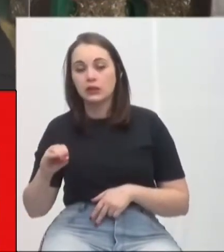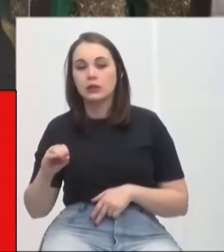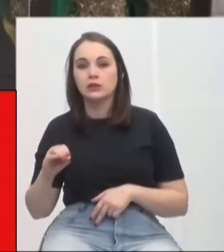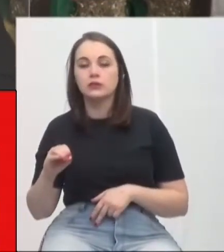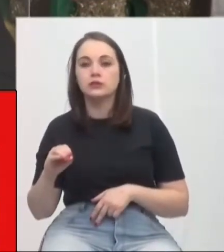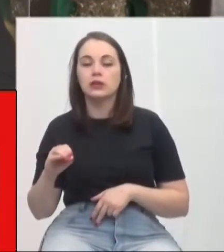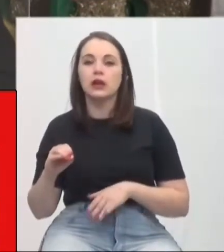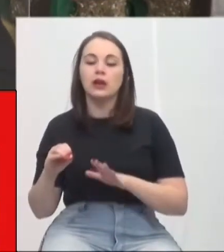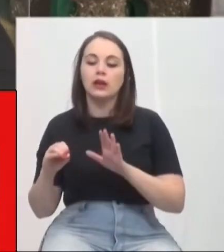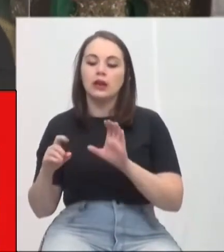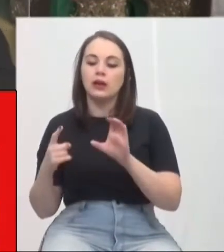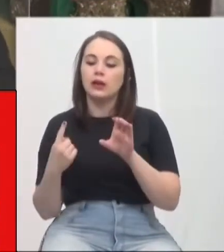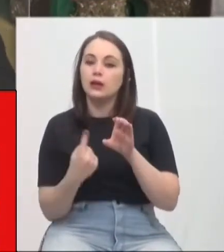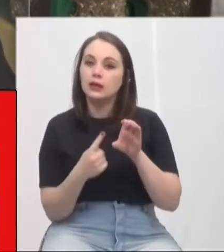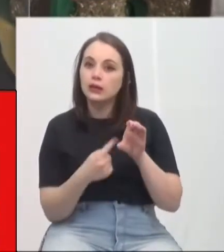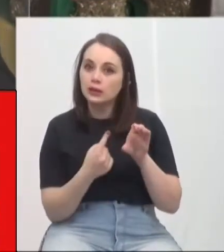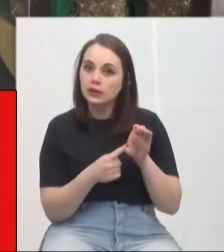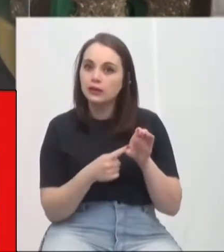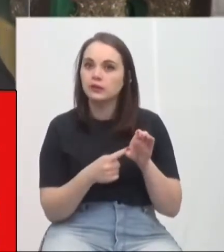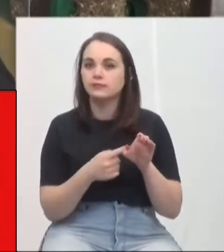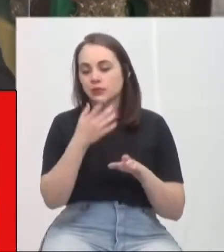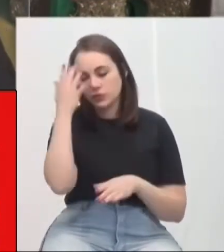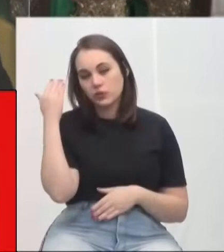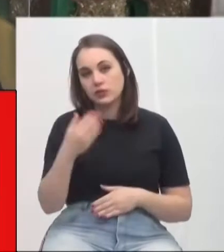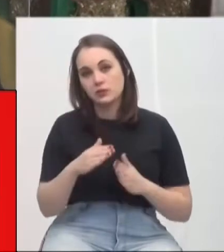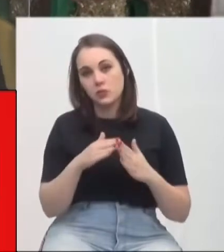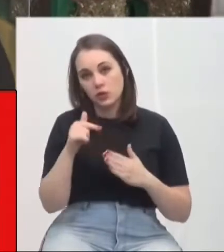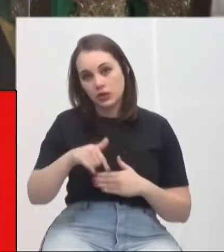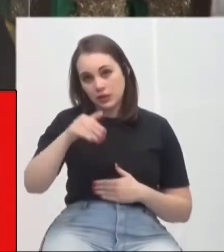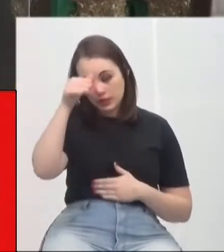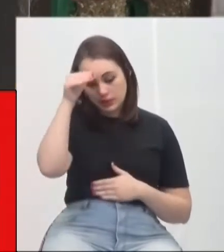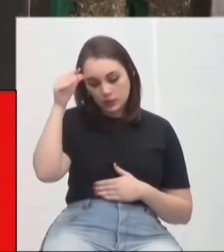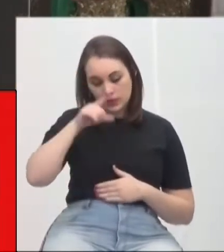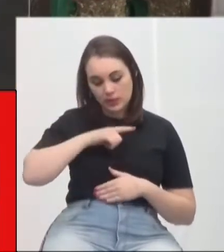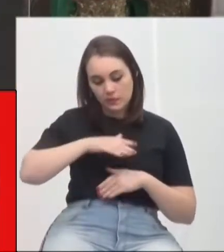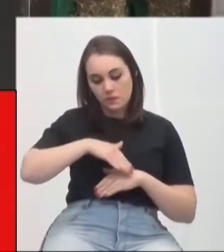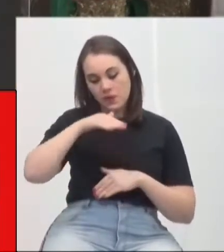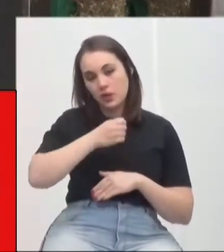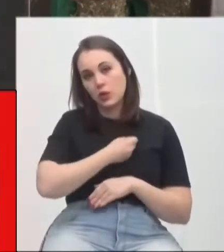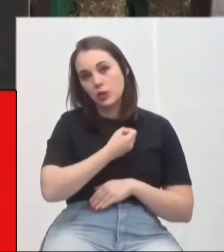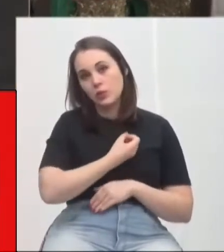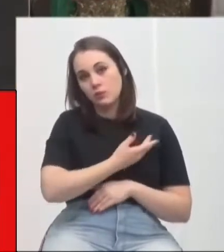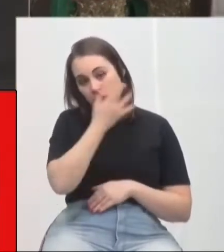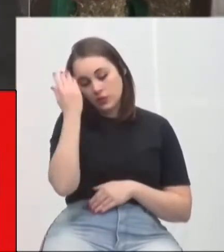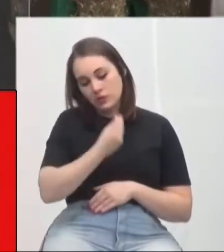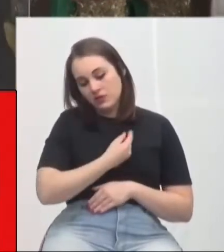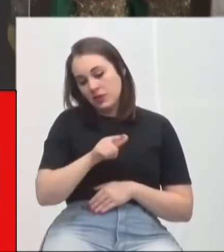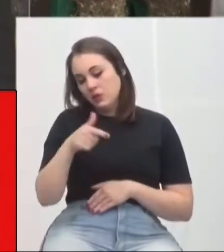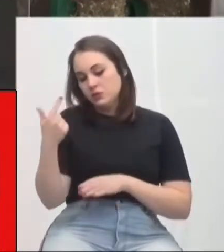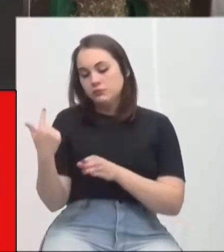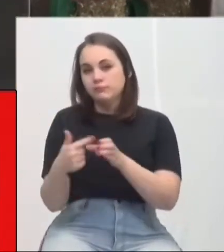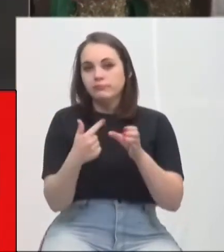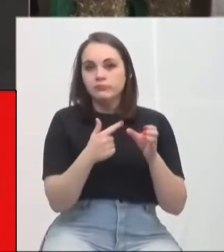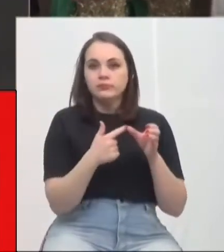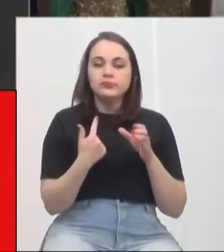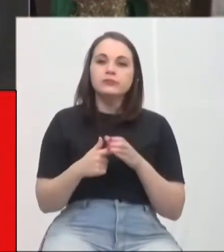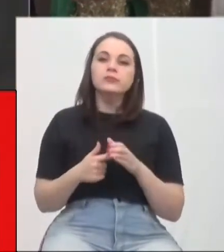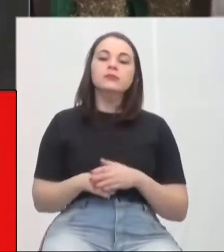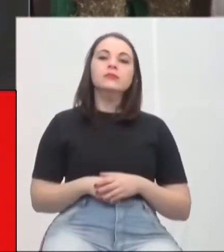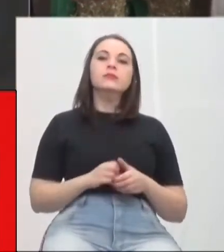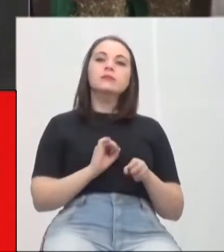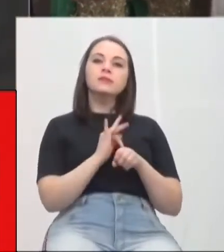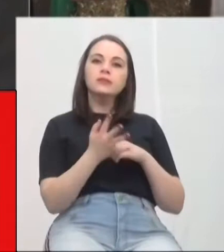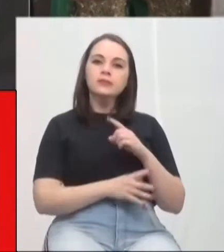clínica. Esses moradores de Criciúma. Temos mais números moradores de outros municípios. Ativos em Criciúma,